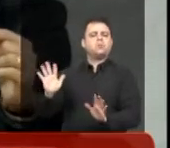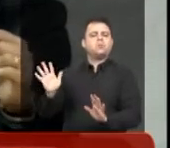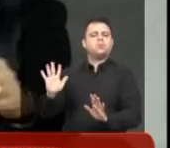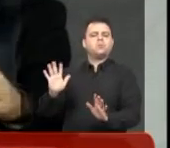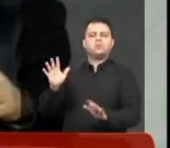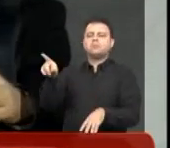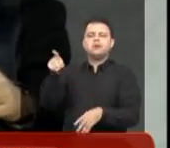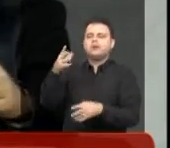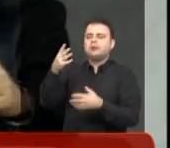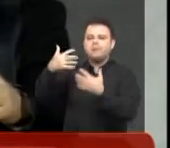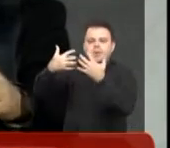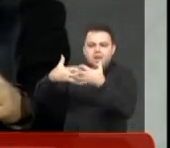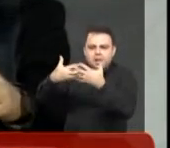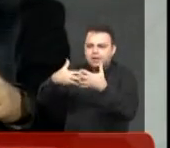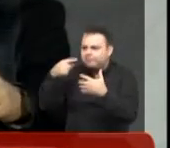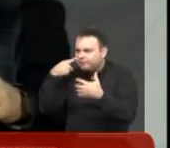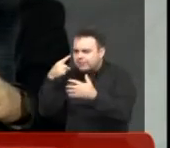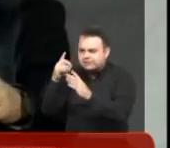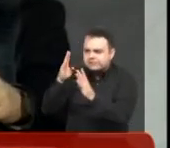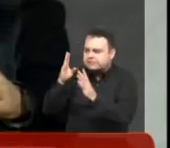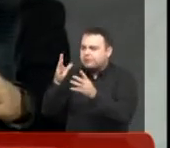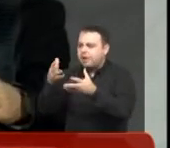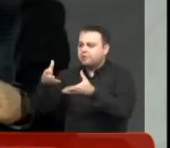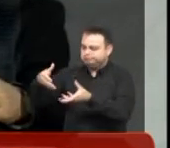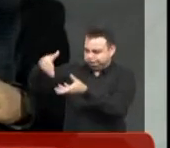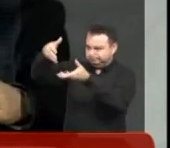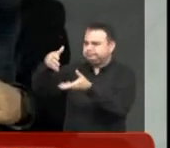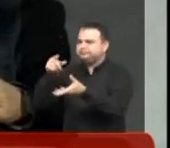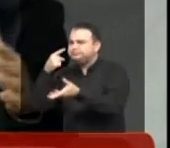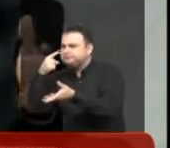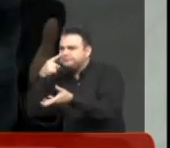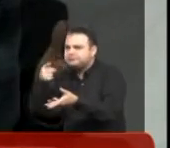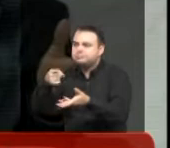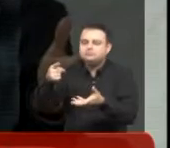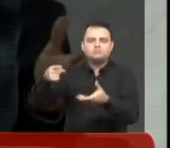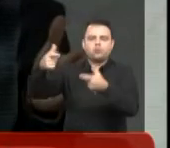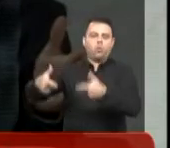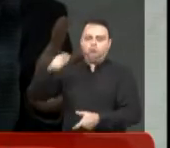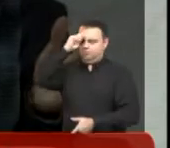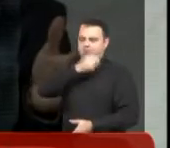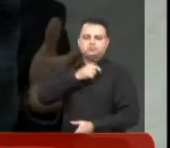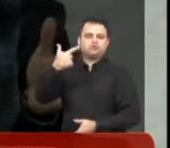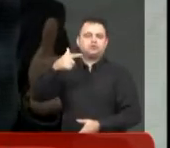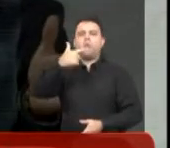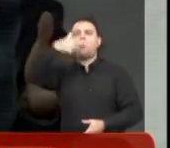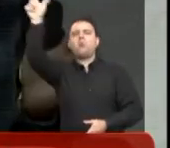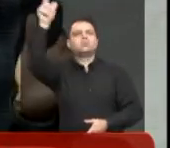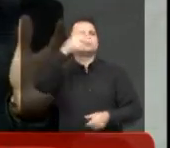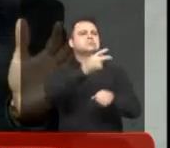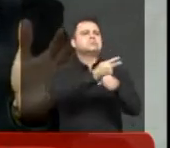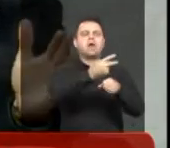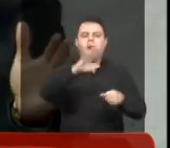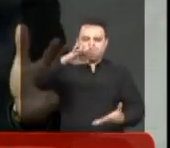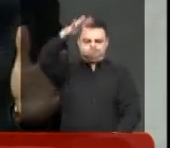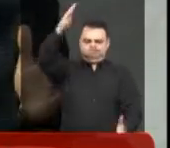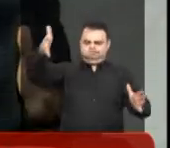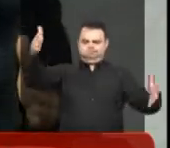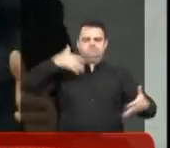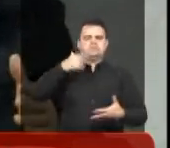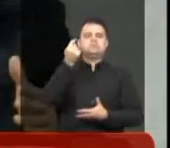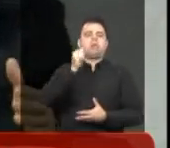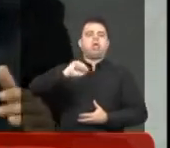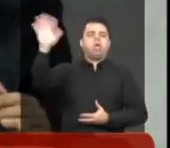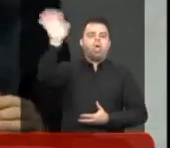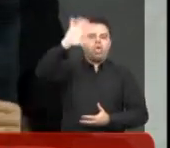o aparelho para constatação não tinha aqui em Rio Preto. Falando, nós vamos reivindicar o aparelho. Falando, é um aparelho muito grande,